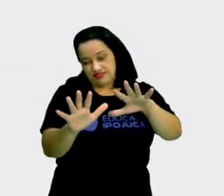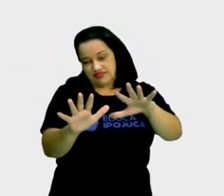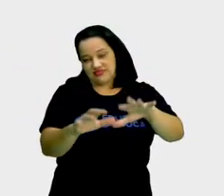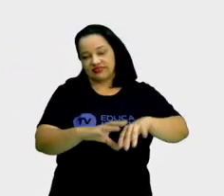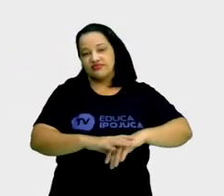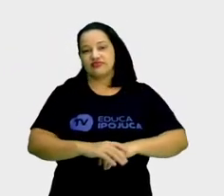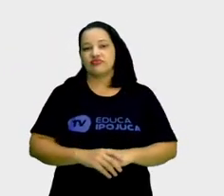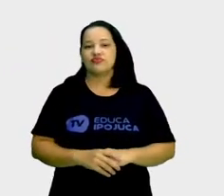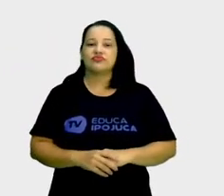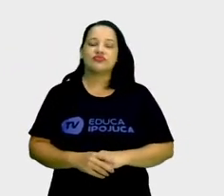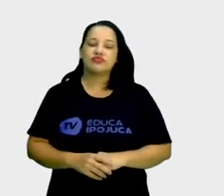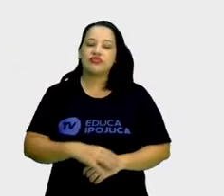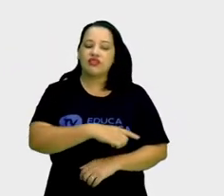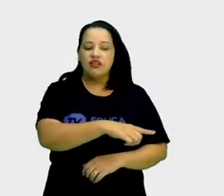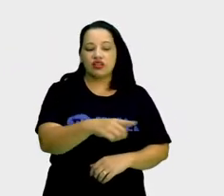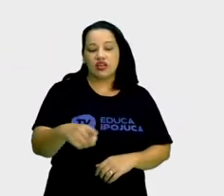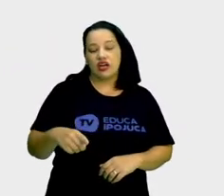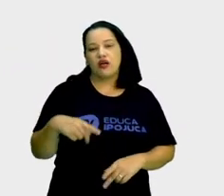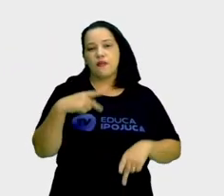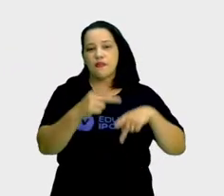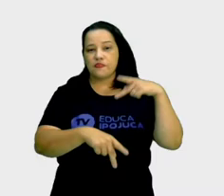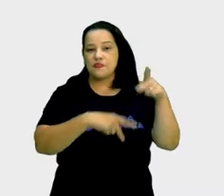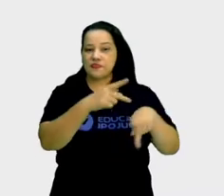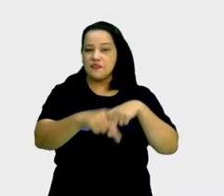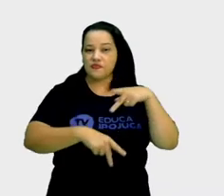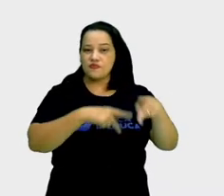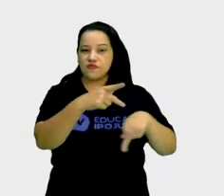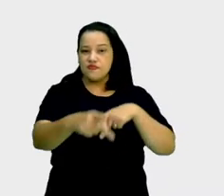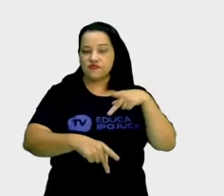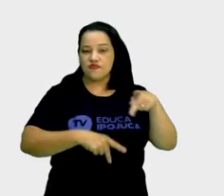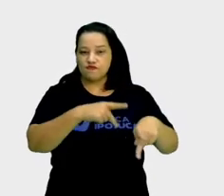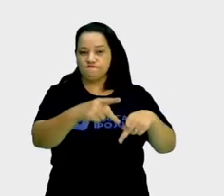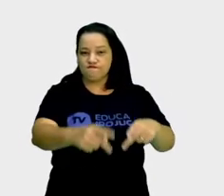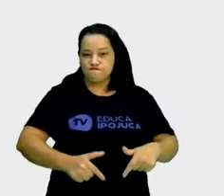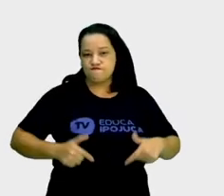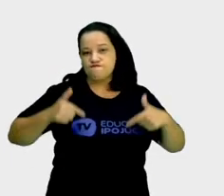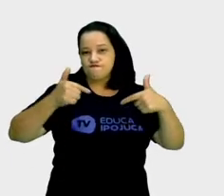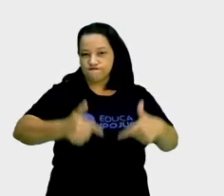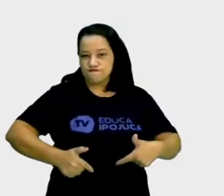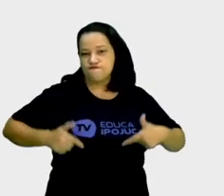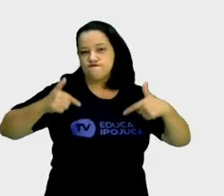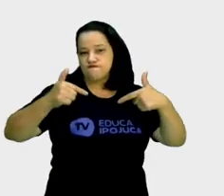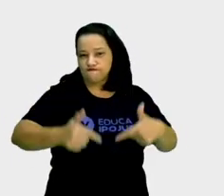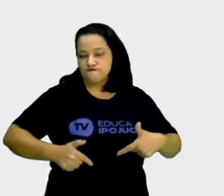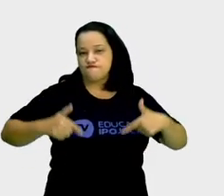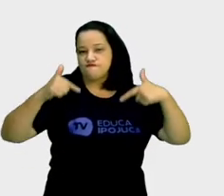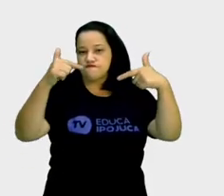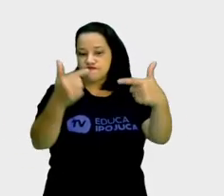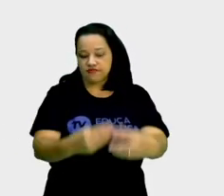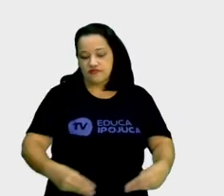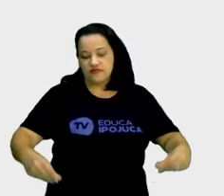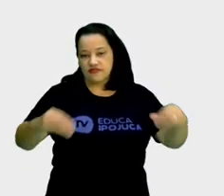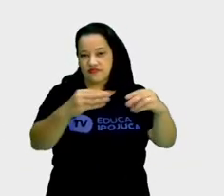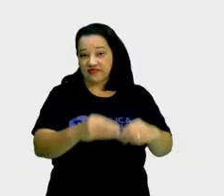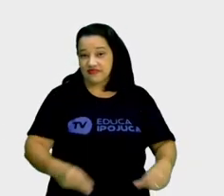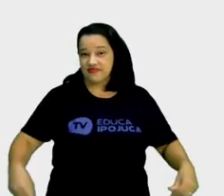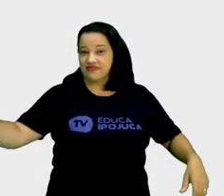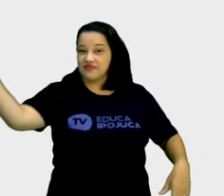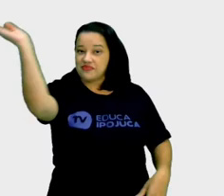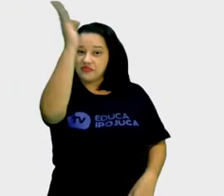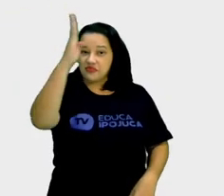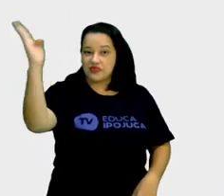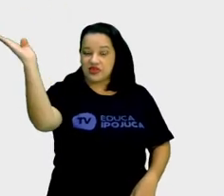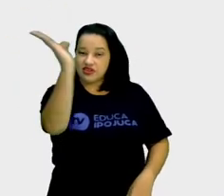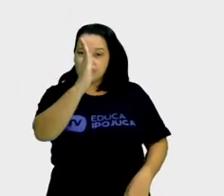seus filhos têm sangue de guerreiro, deste solo brasileiro,